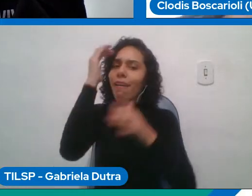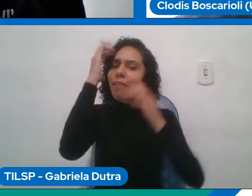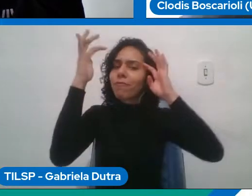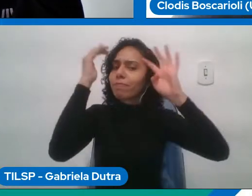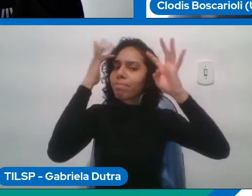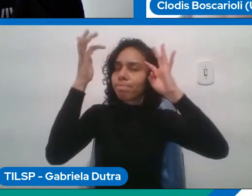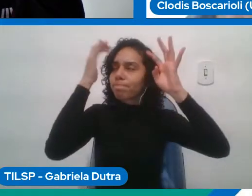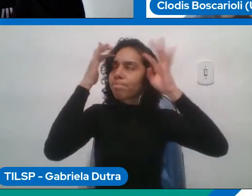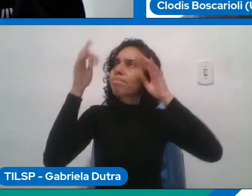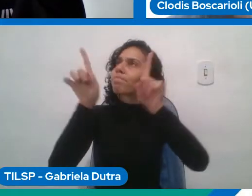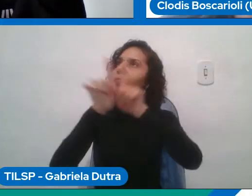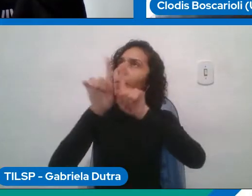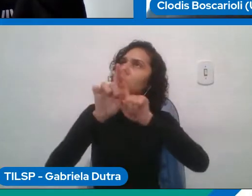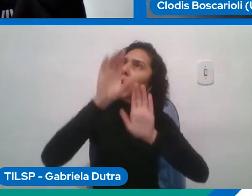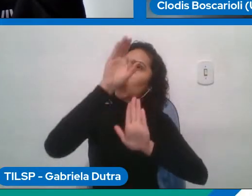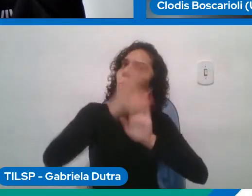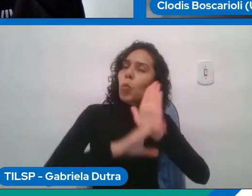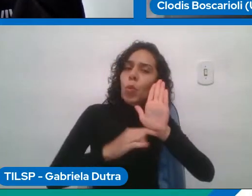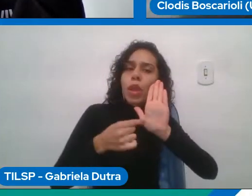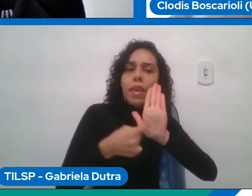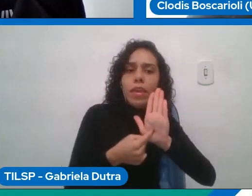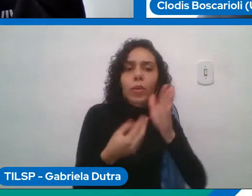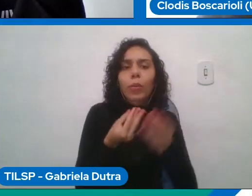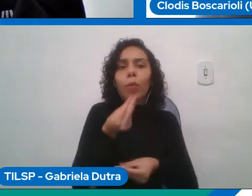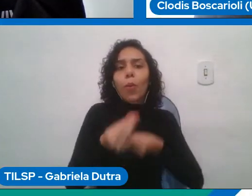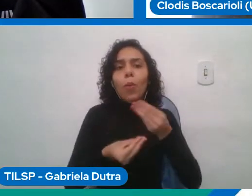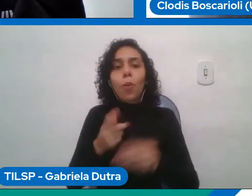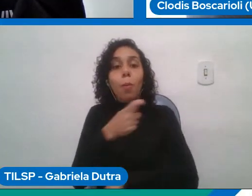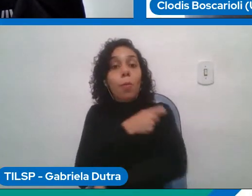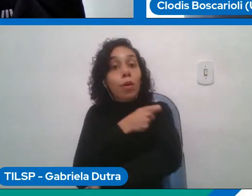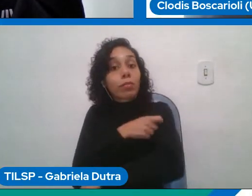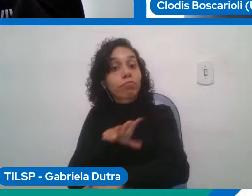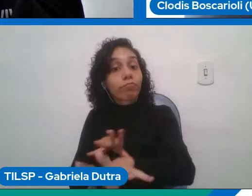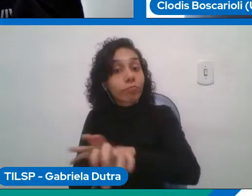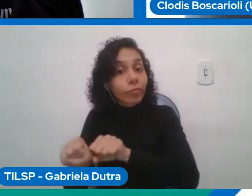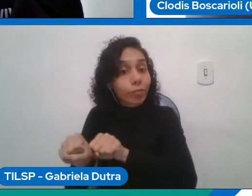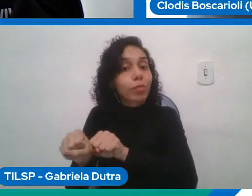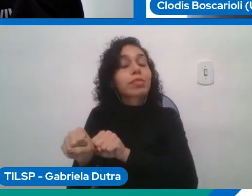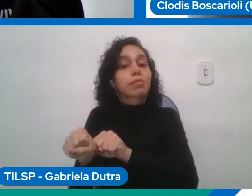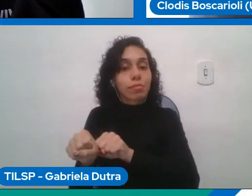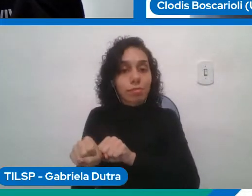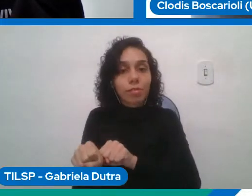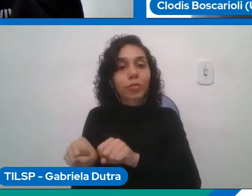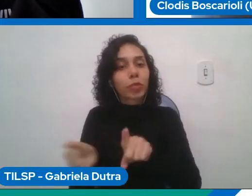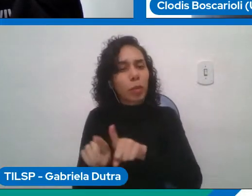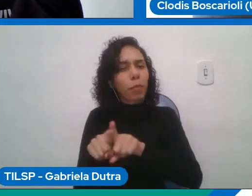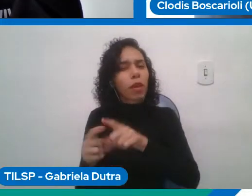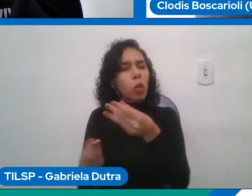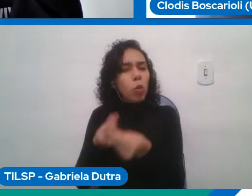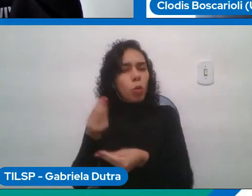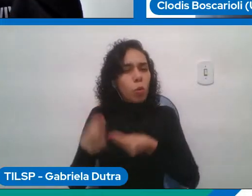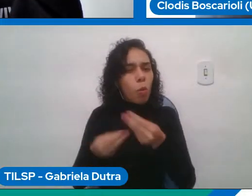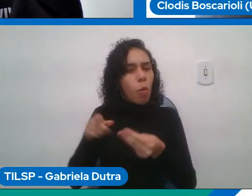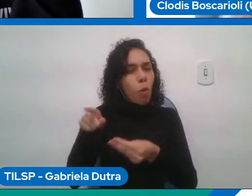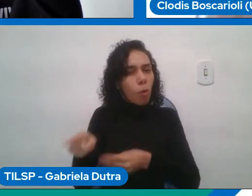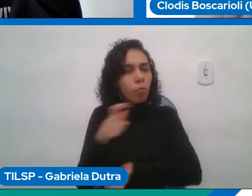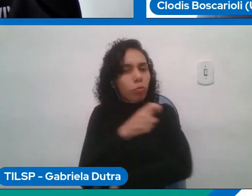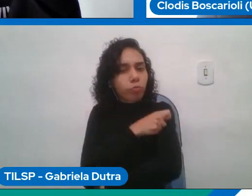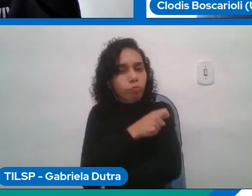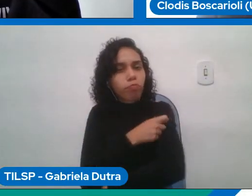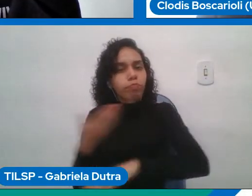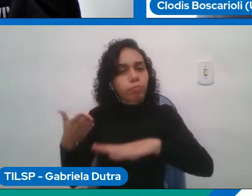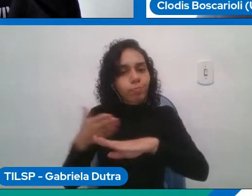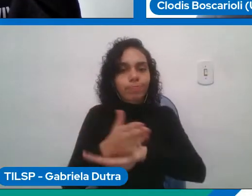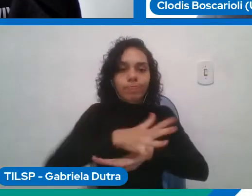alunos como um todo e como eles irão para para o mercado levando essas questões mais